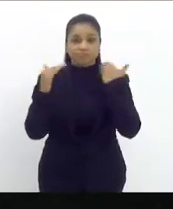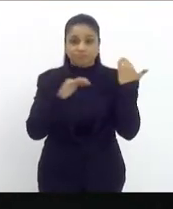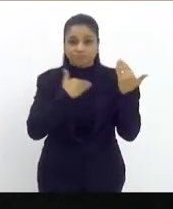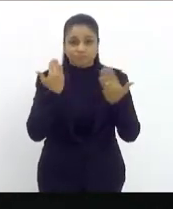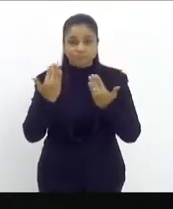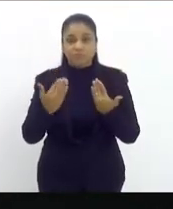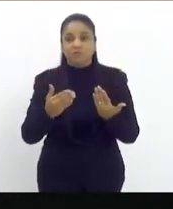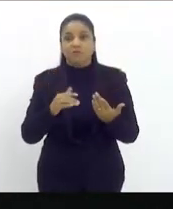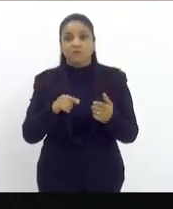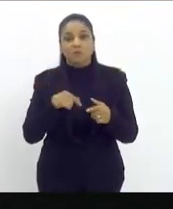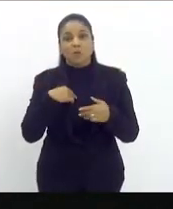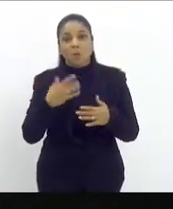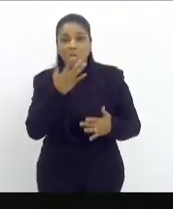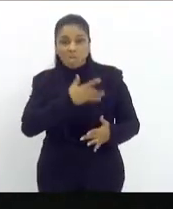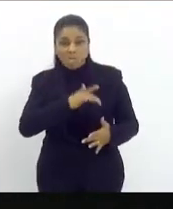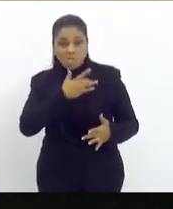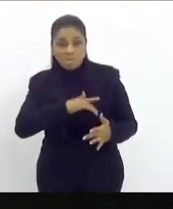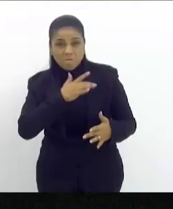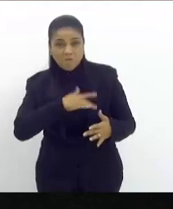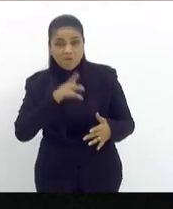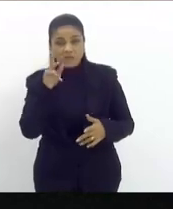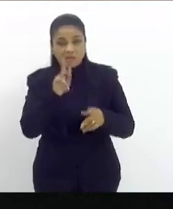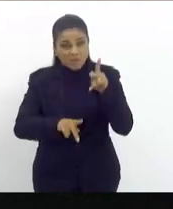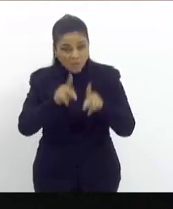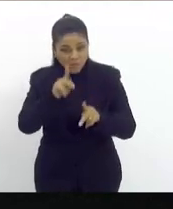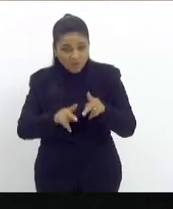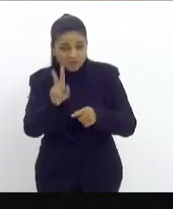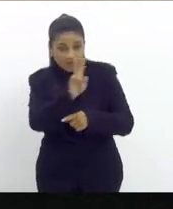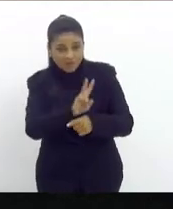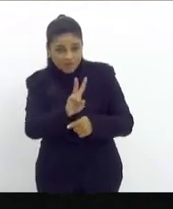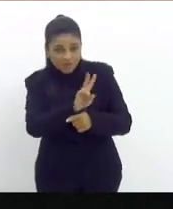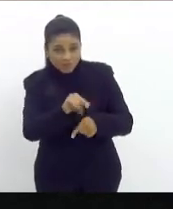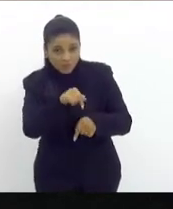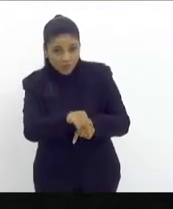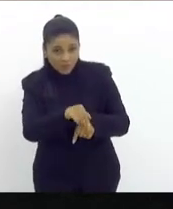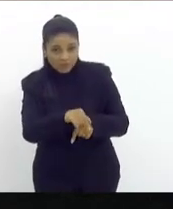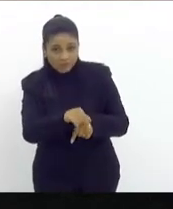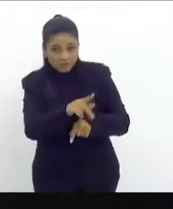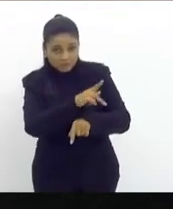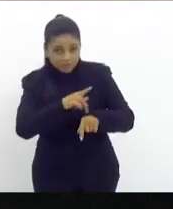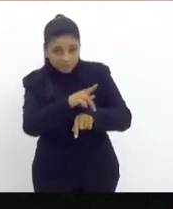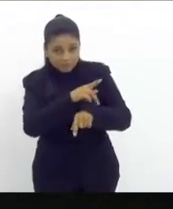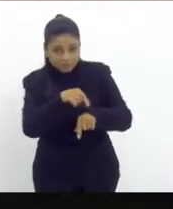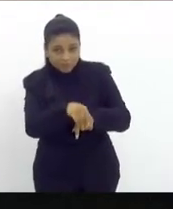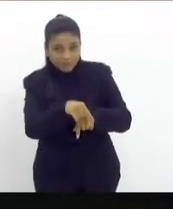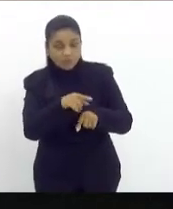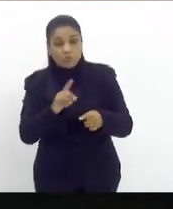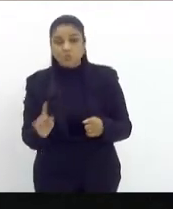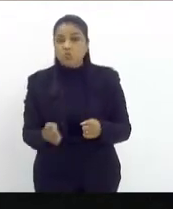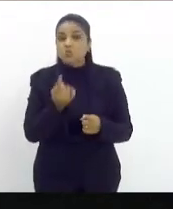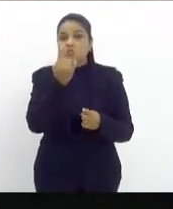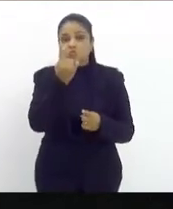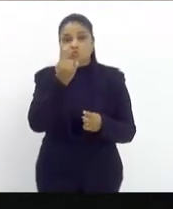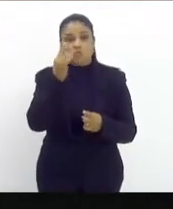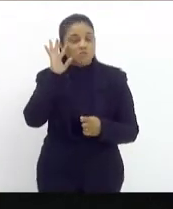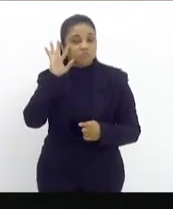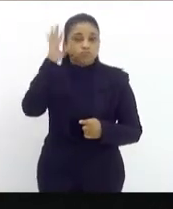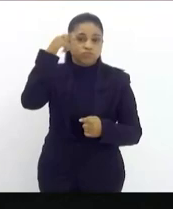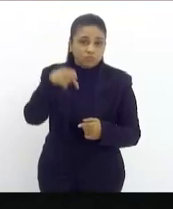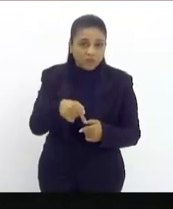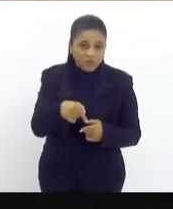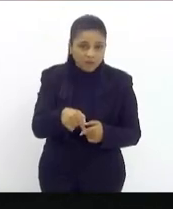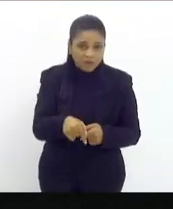estamos com tanta pena da população da Venezuela eu acho que o único caminho que nós deveríamos tomar